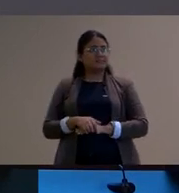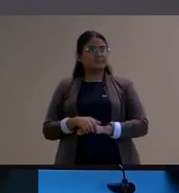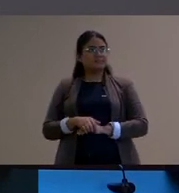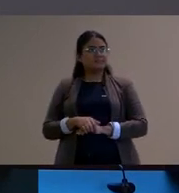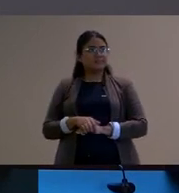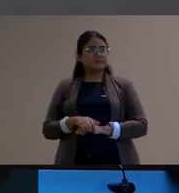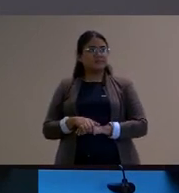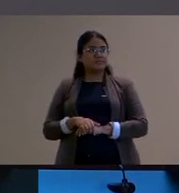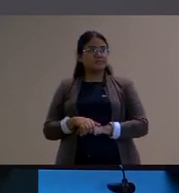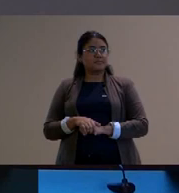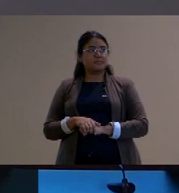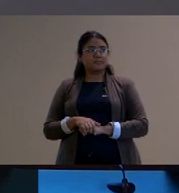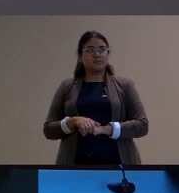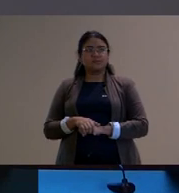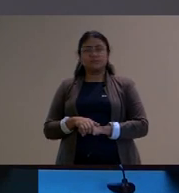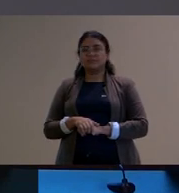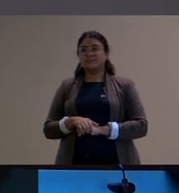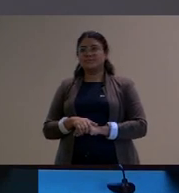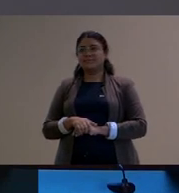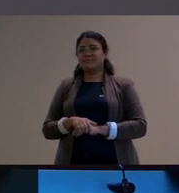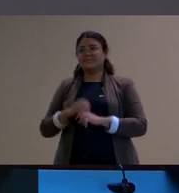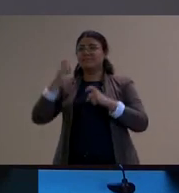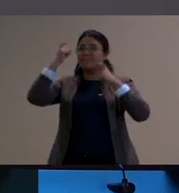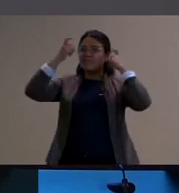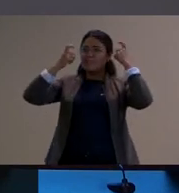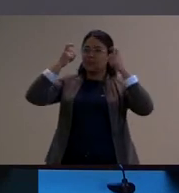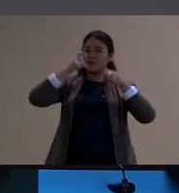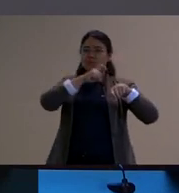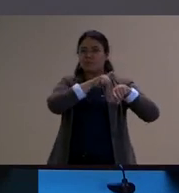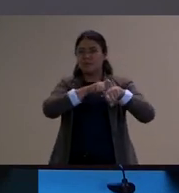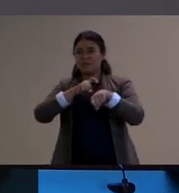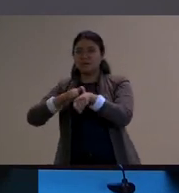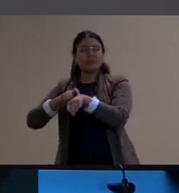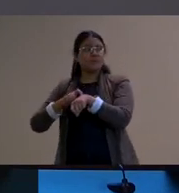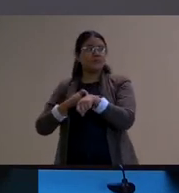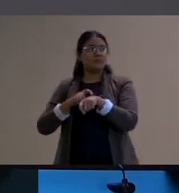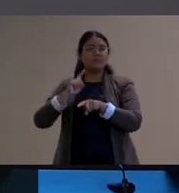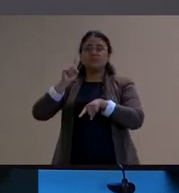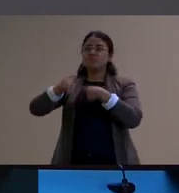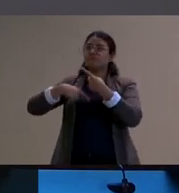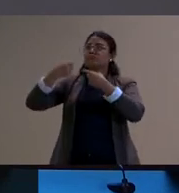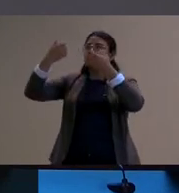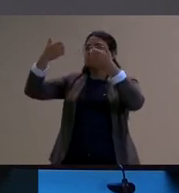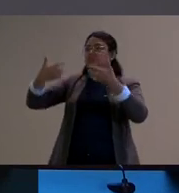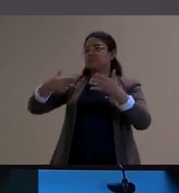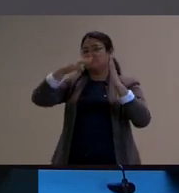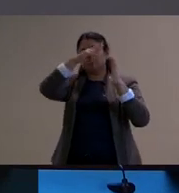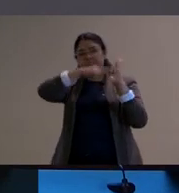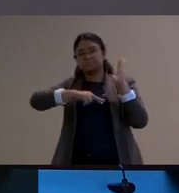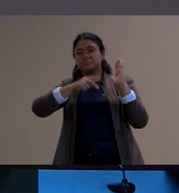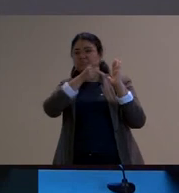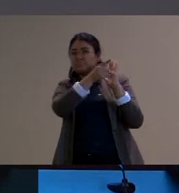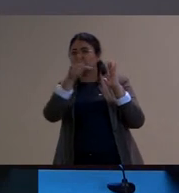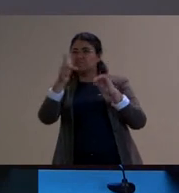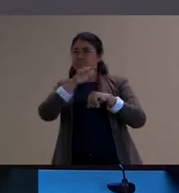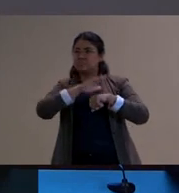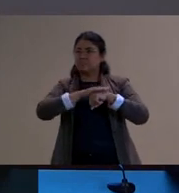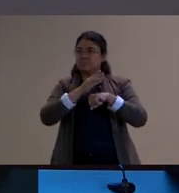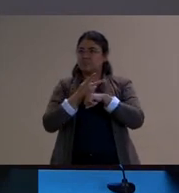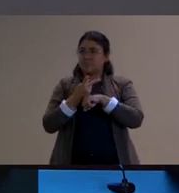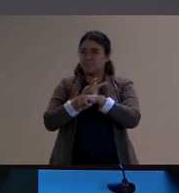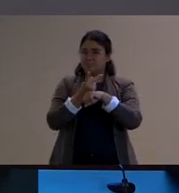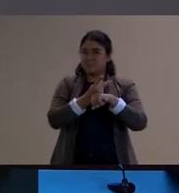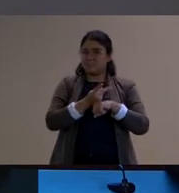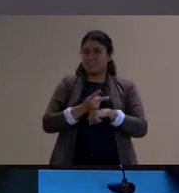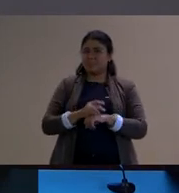eu estou preocupada com o tempo então eu não vou ler mas assim depois vocês podem ir buscando esses